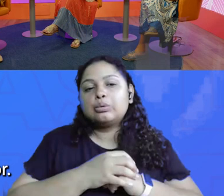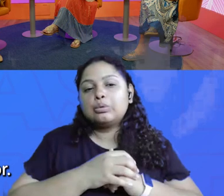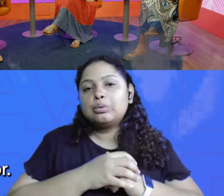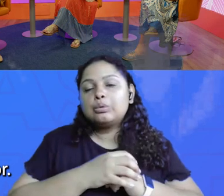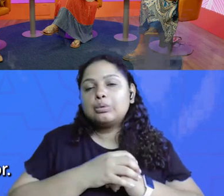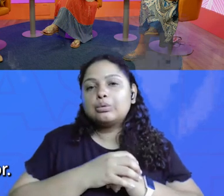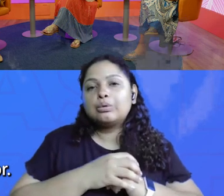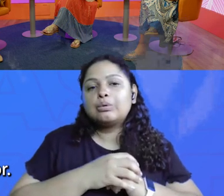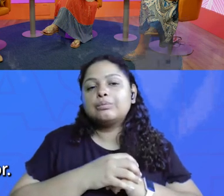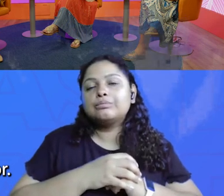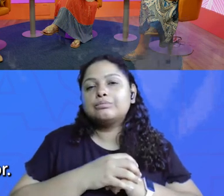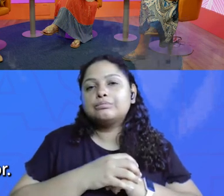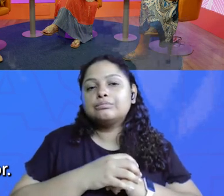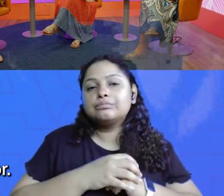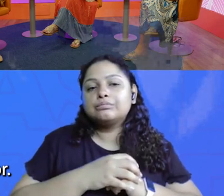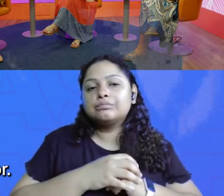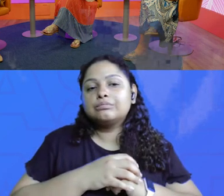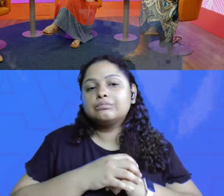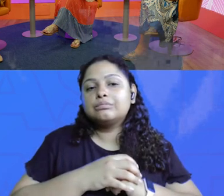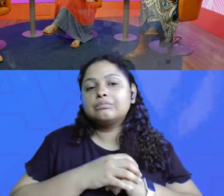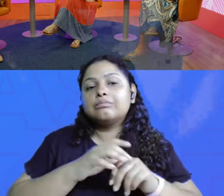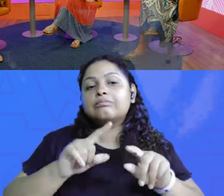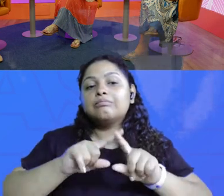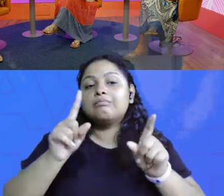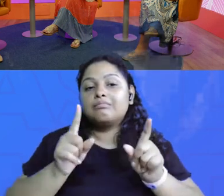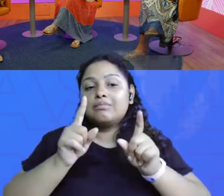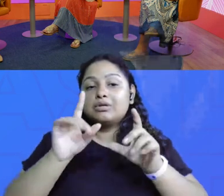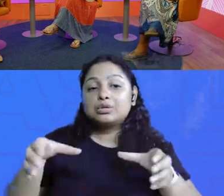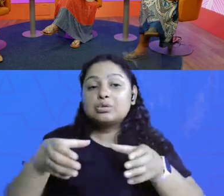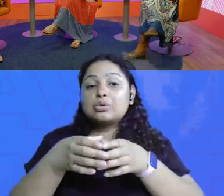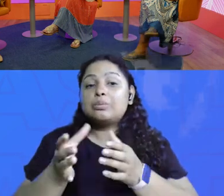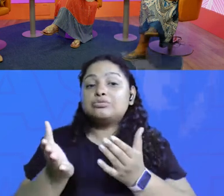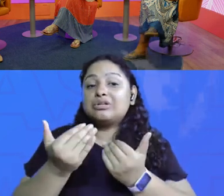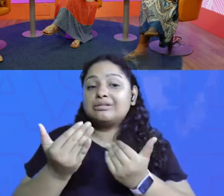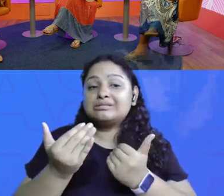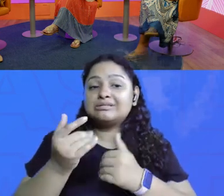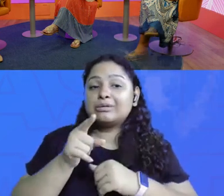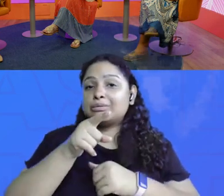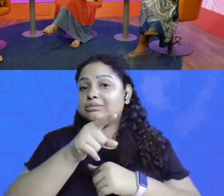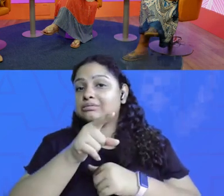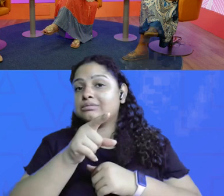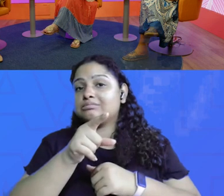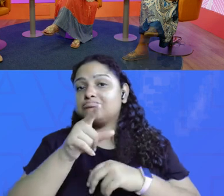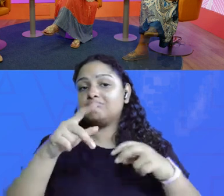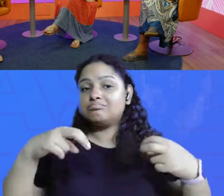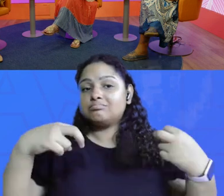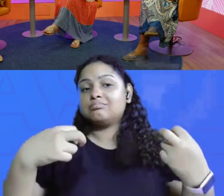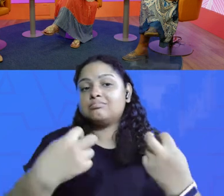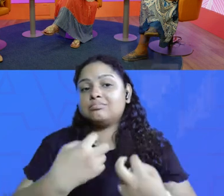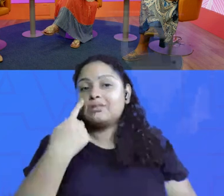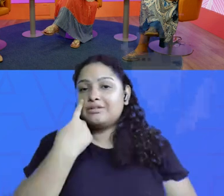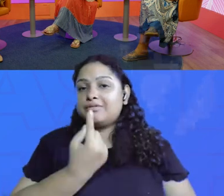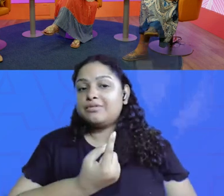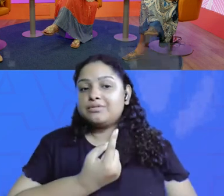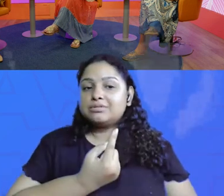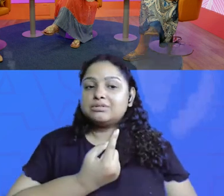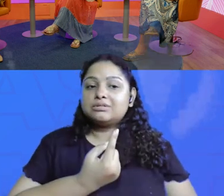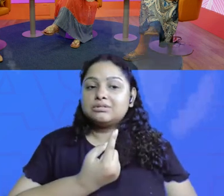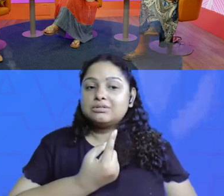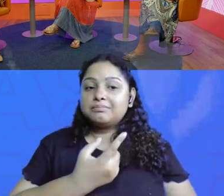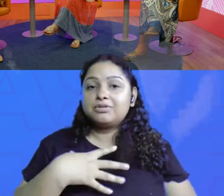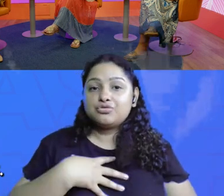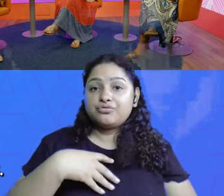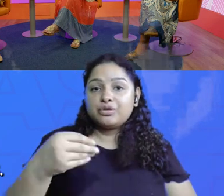no meu cantinho na tênis sênior, mas aí eu encontro um grupo de adolescentes aqui, ali ó,